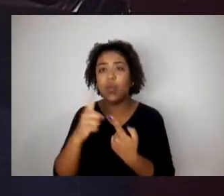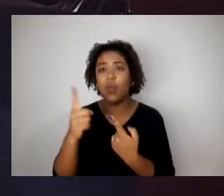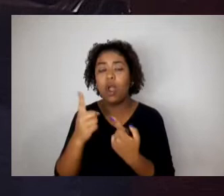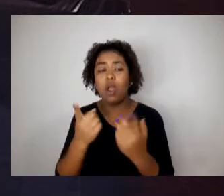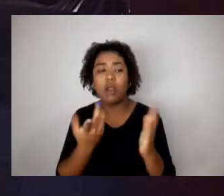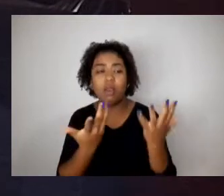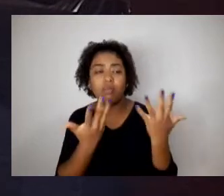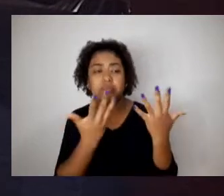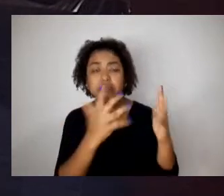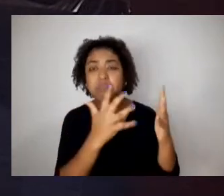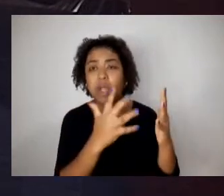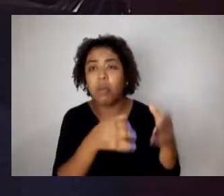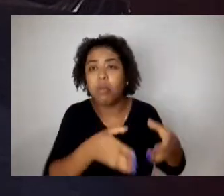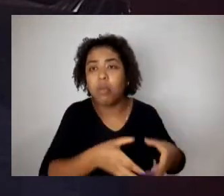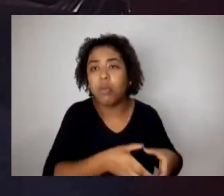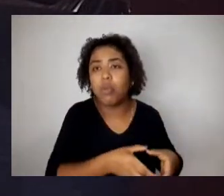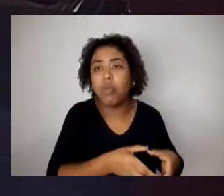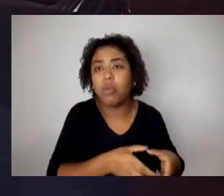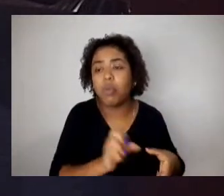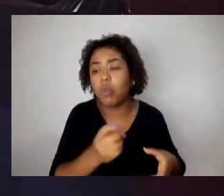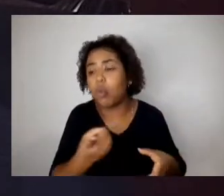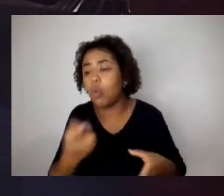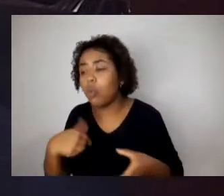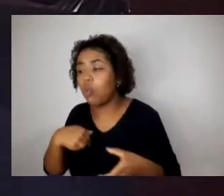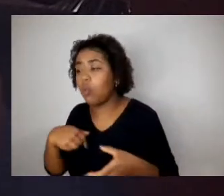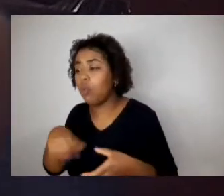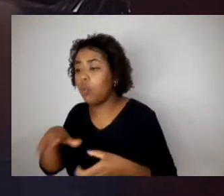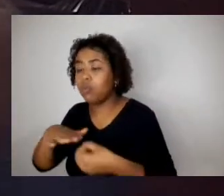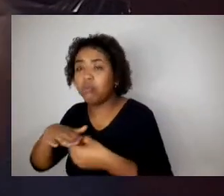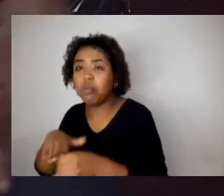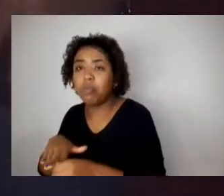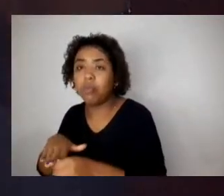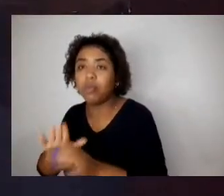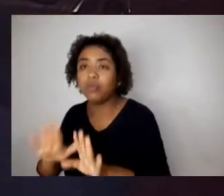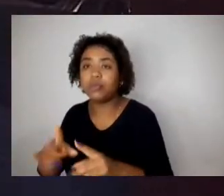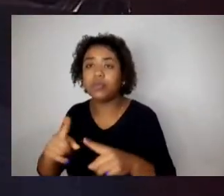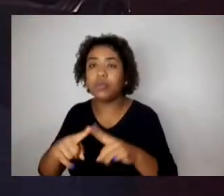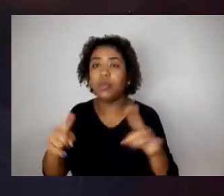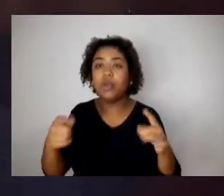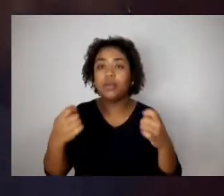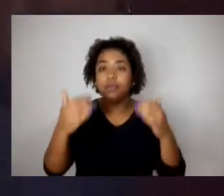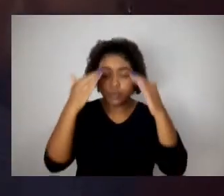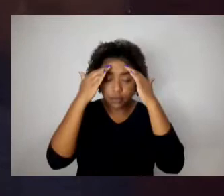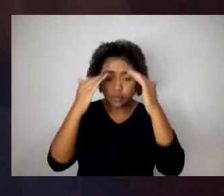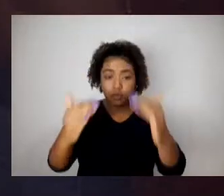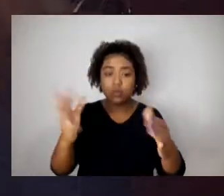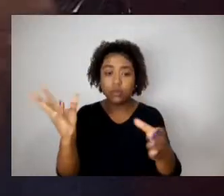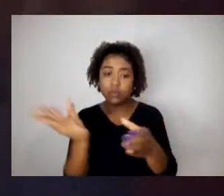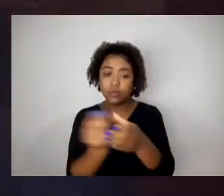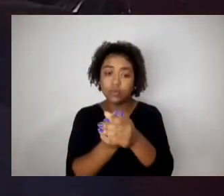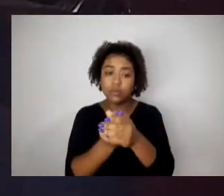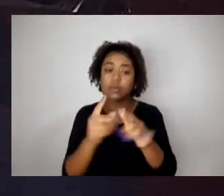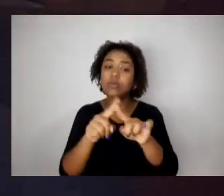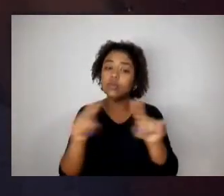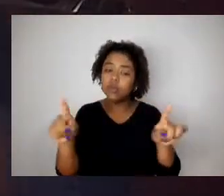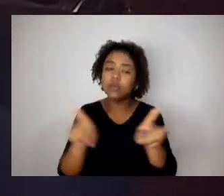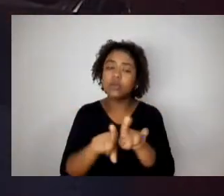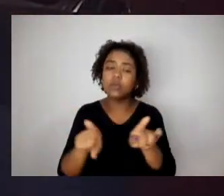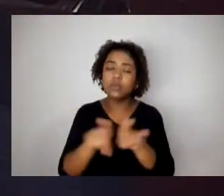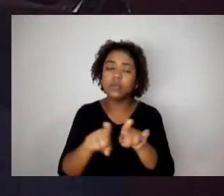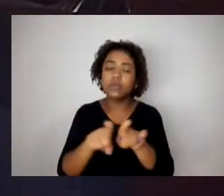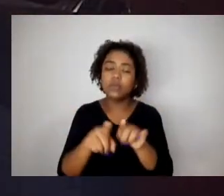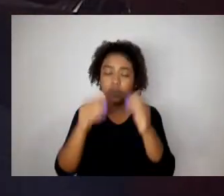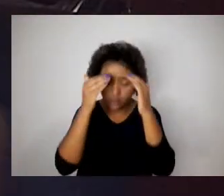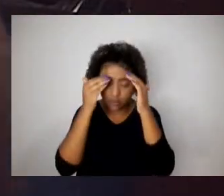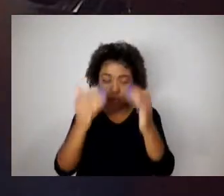há alguma divergência, respeite a inclusão, mas respeite também a linguagem. A linguagem, ela sobrepõe